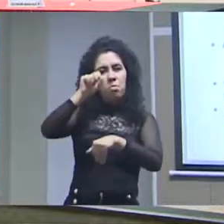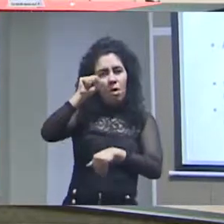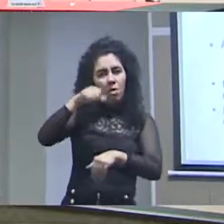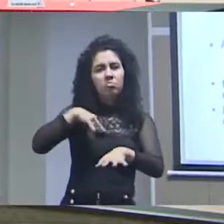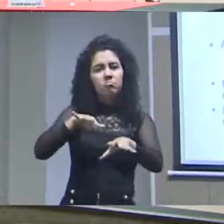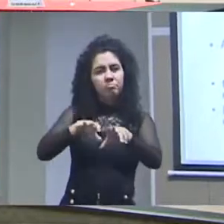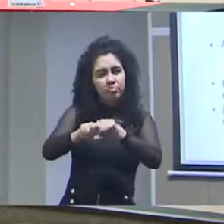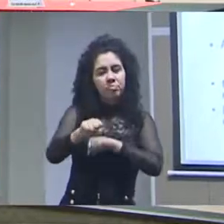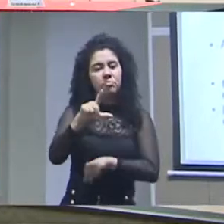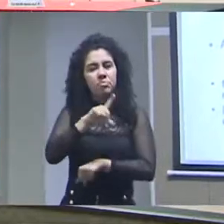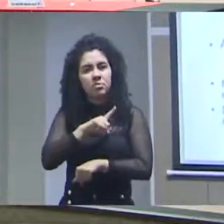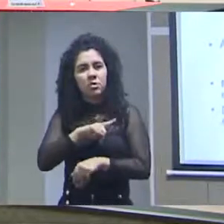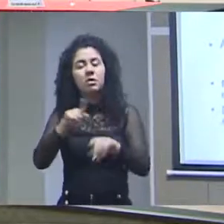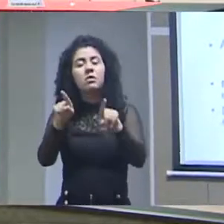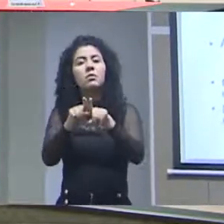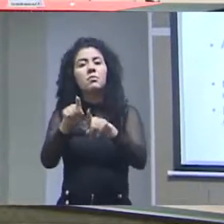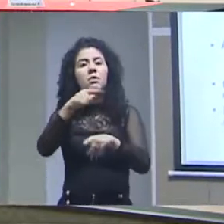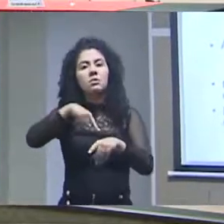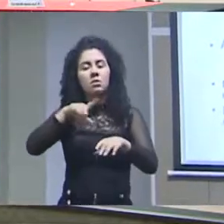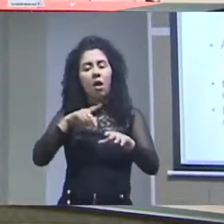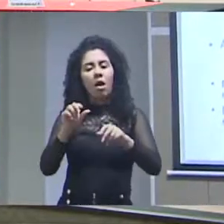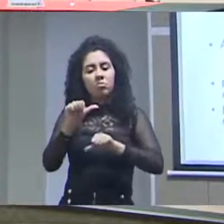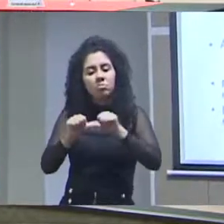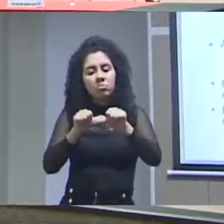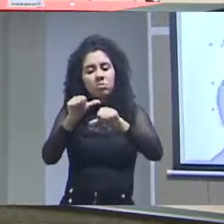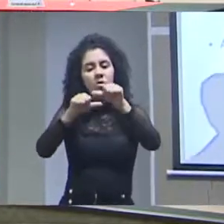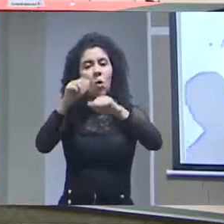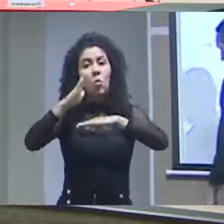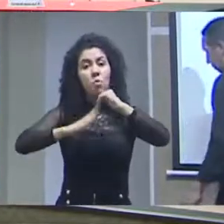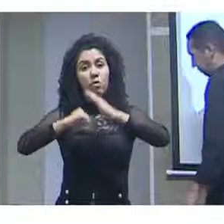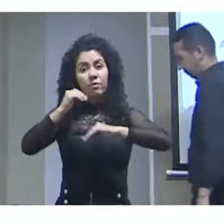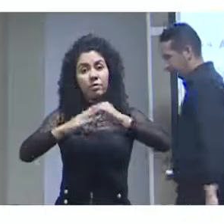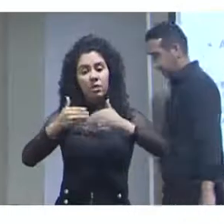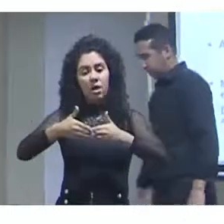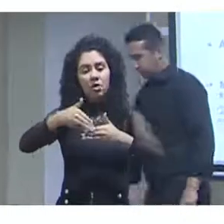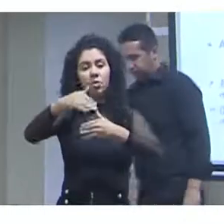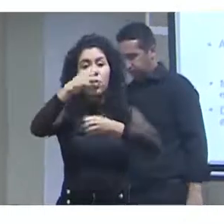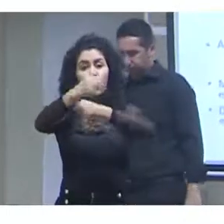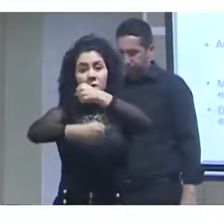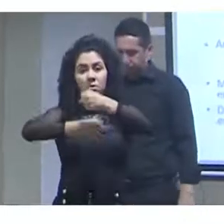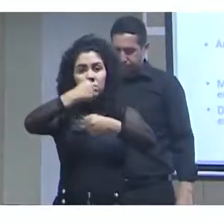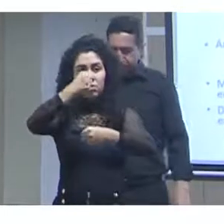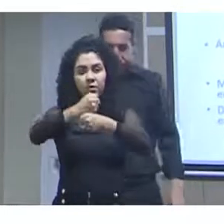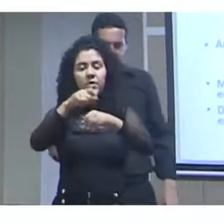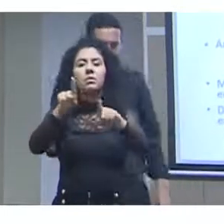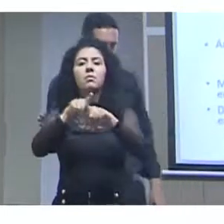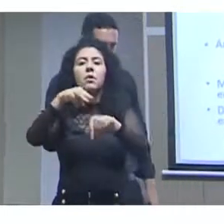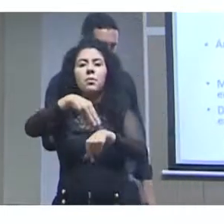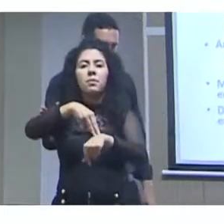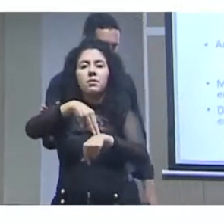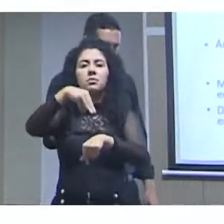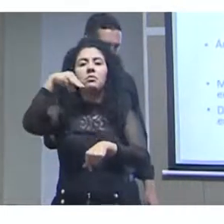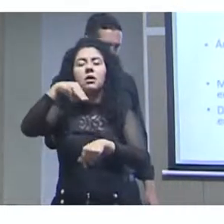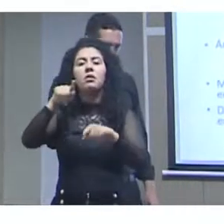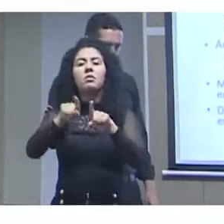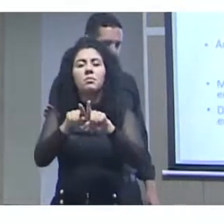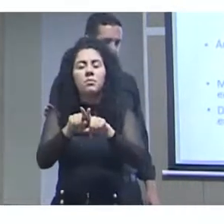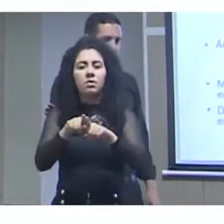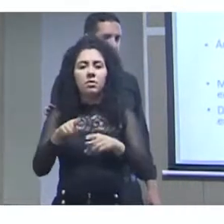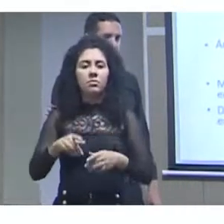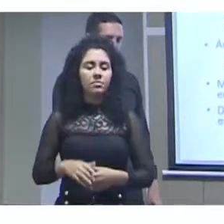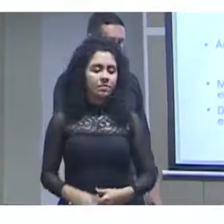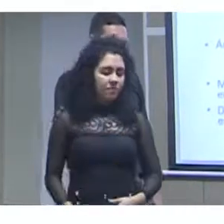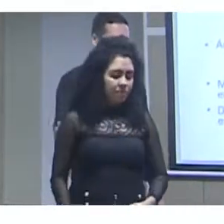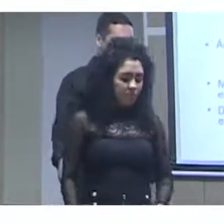-graduação e estamos inaugurando o doutorado profissional a partir do ano que vem no mestrado profissional e doutorado